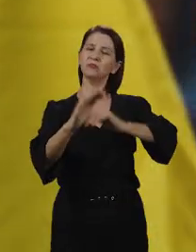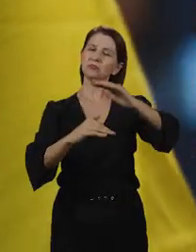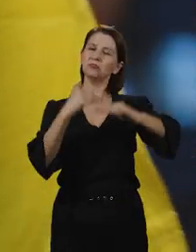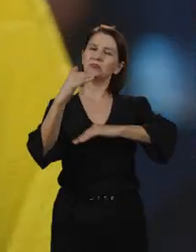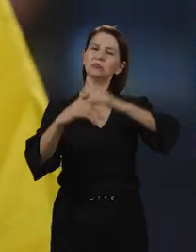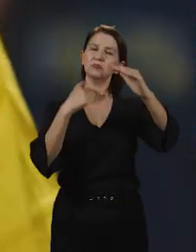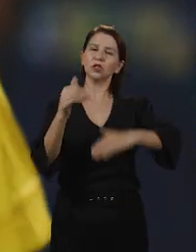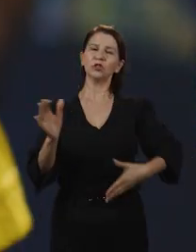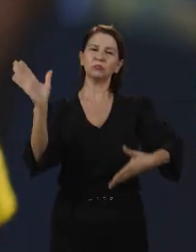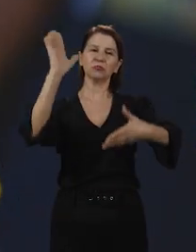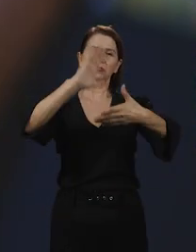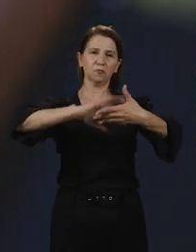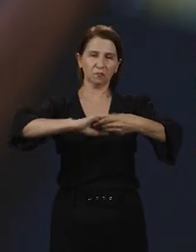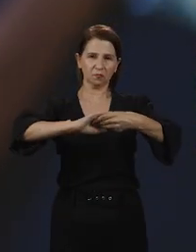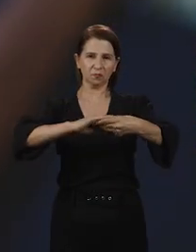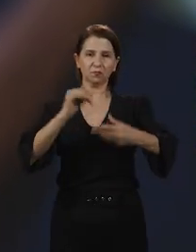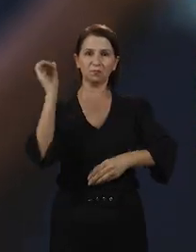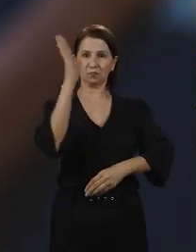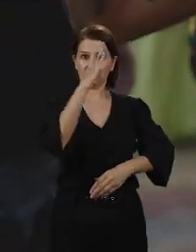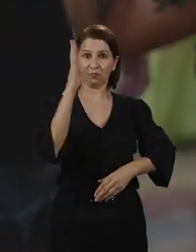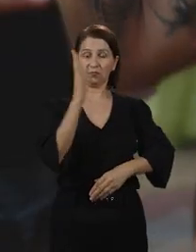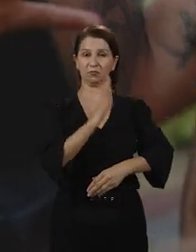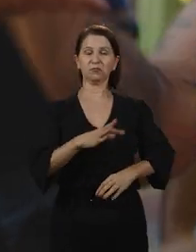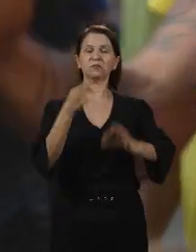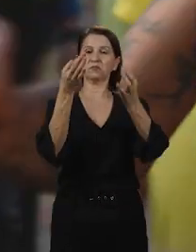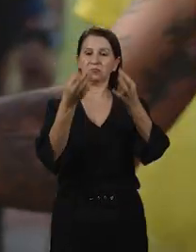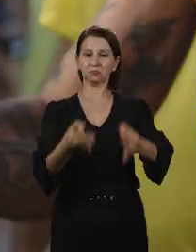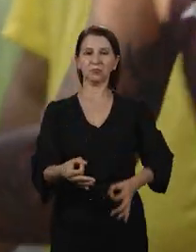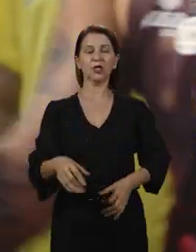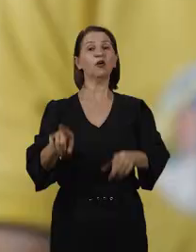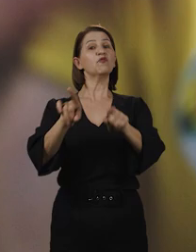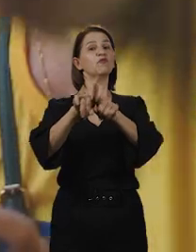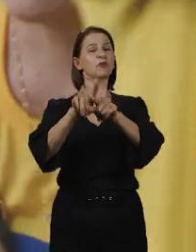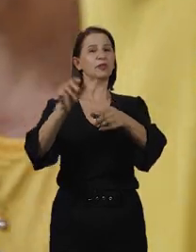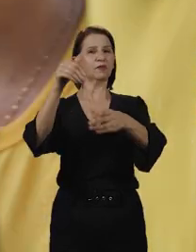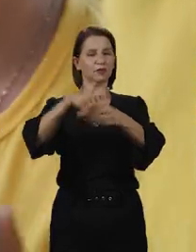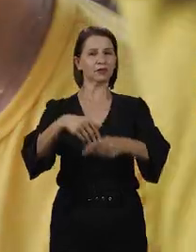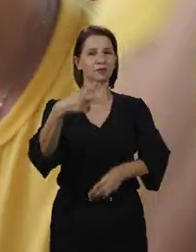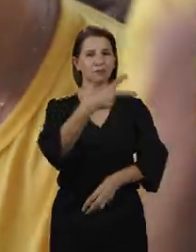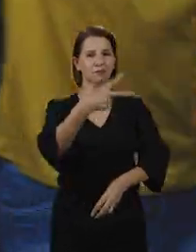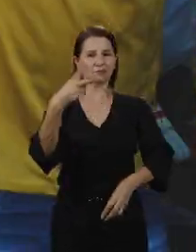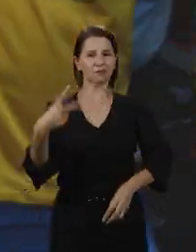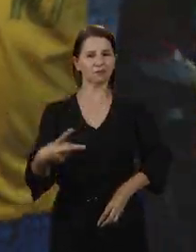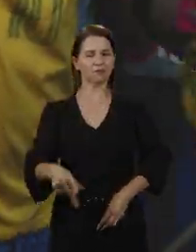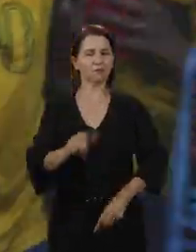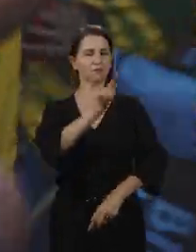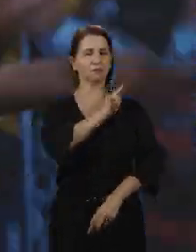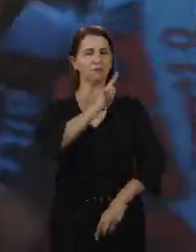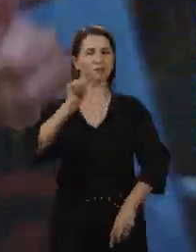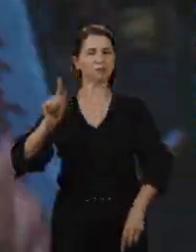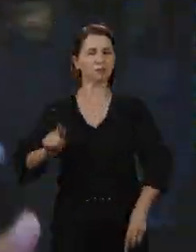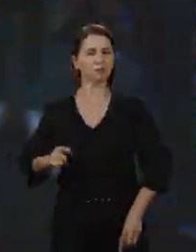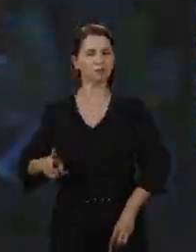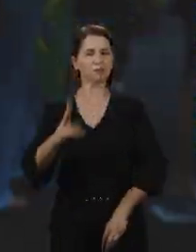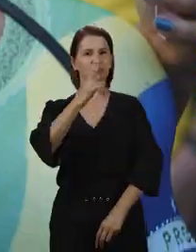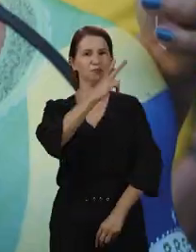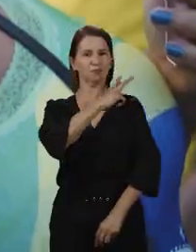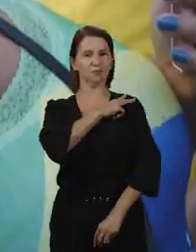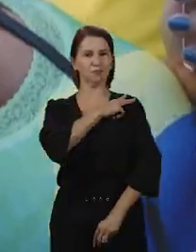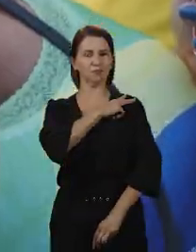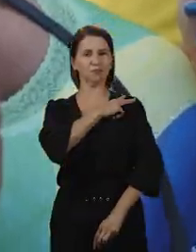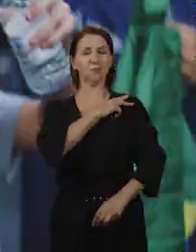de mãos dadas com esse Brasil que dá certo, vote também no 22 para governador Major Vitor Hugo.